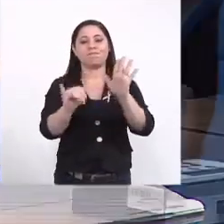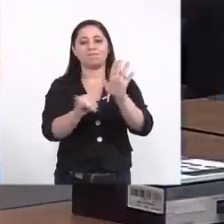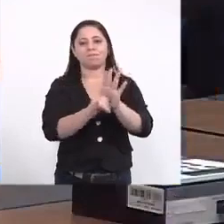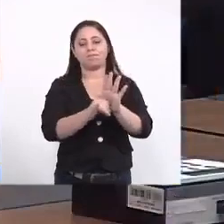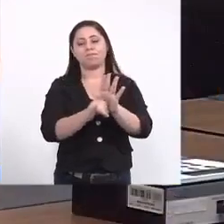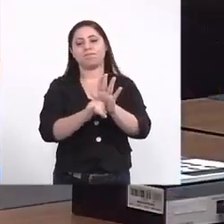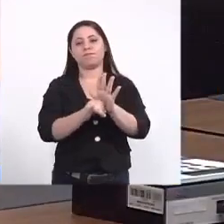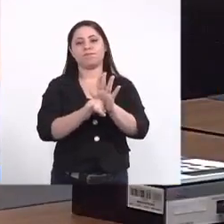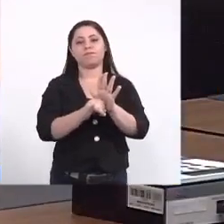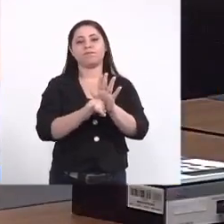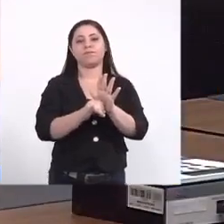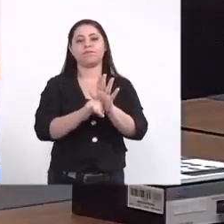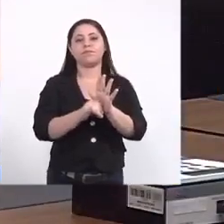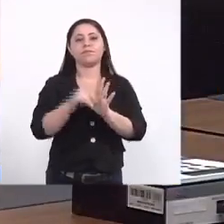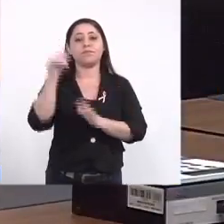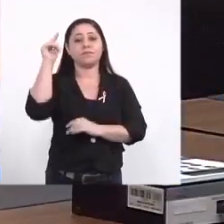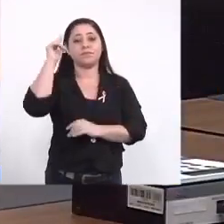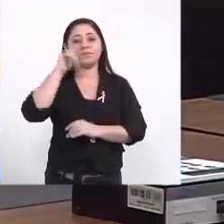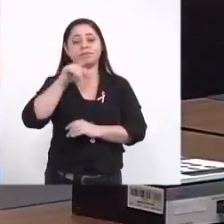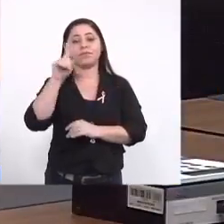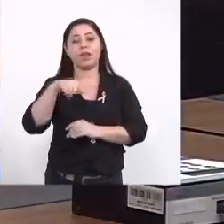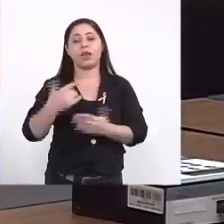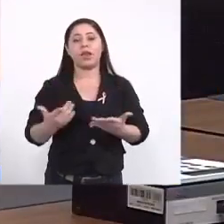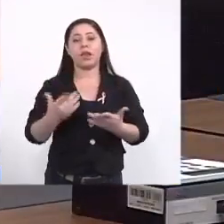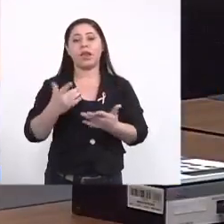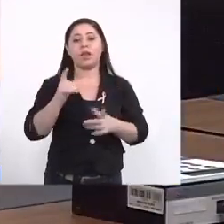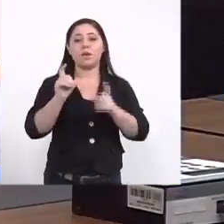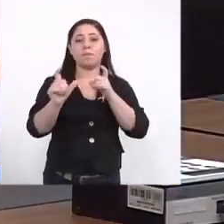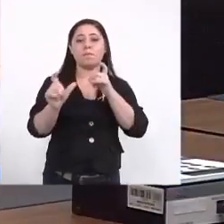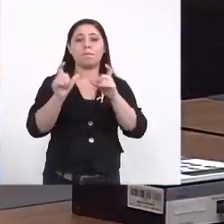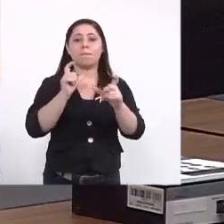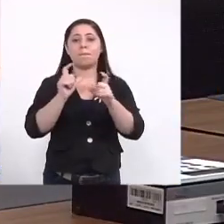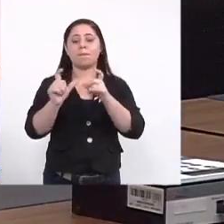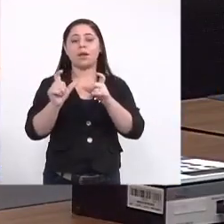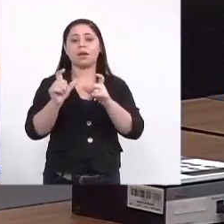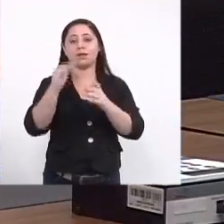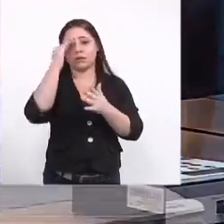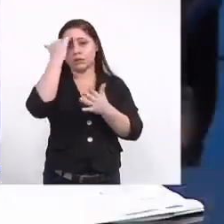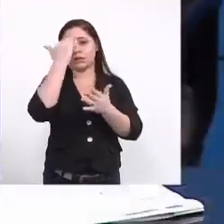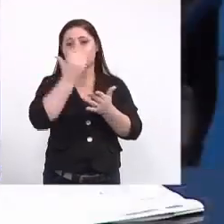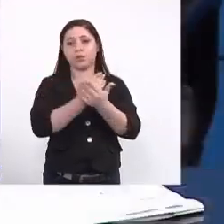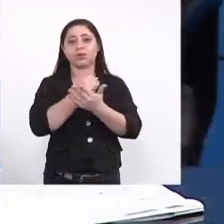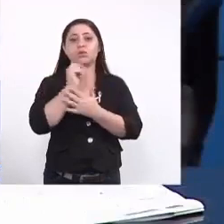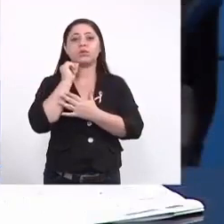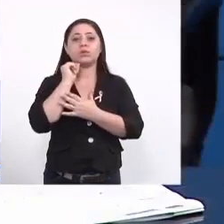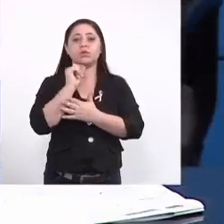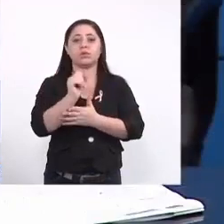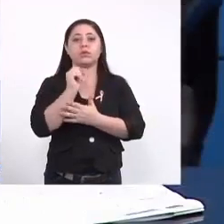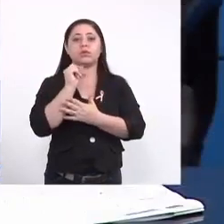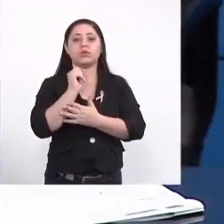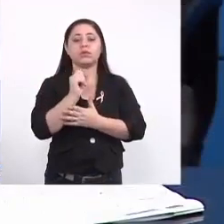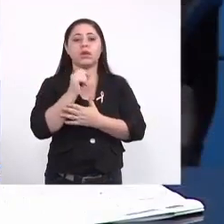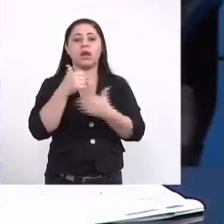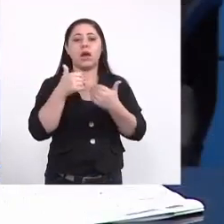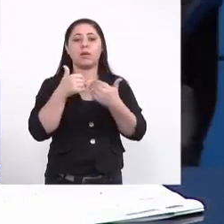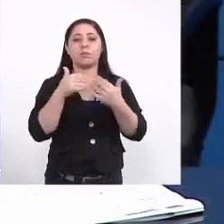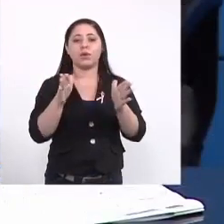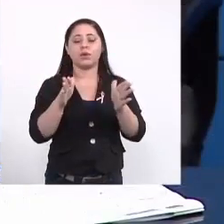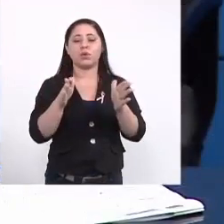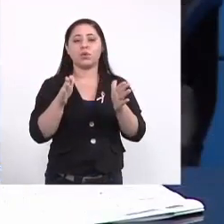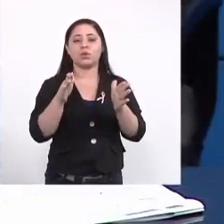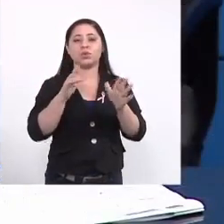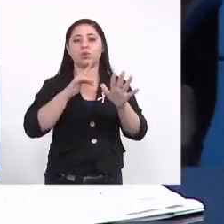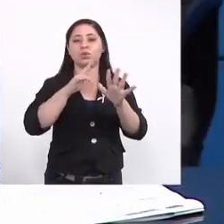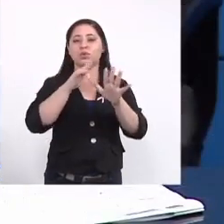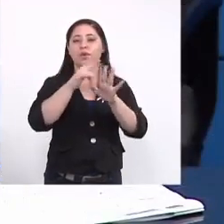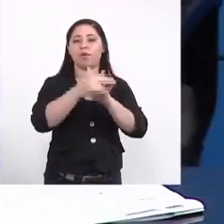já deu pra em poucas palavras aqui acredito que abriu várias outras